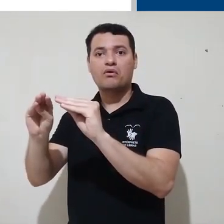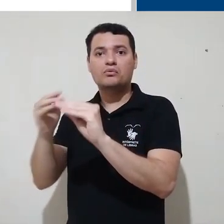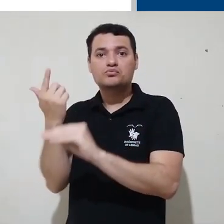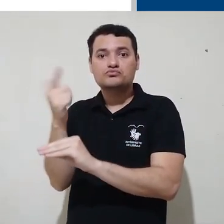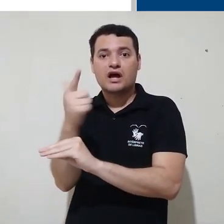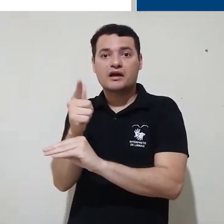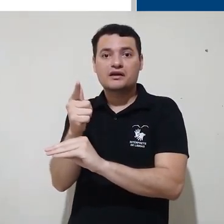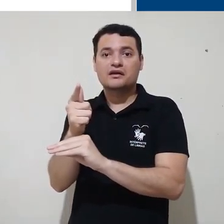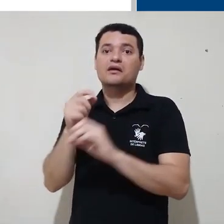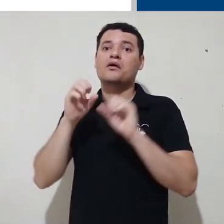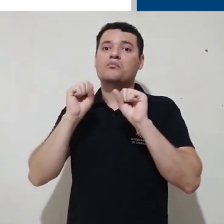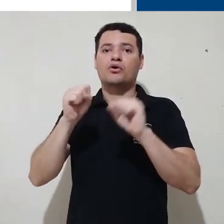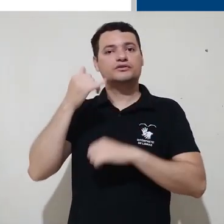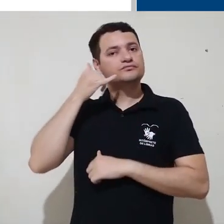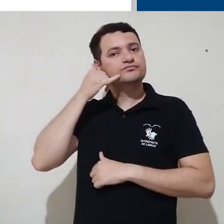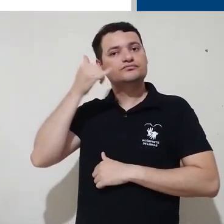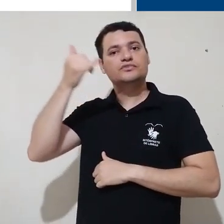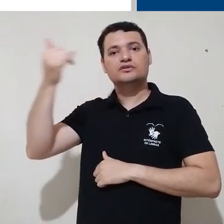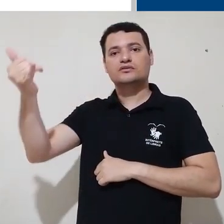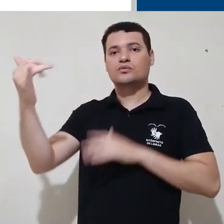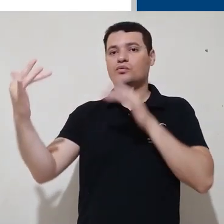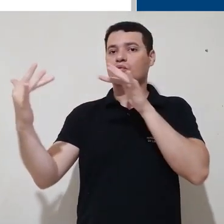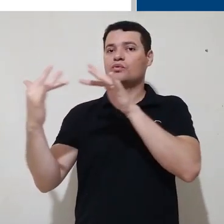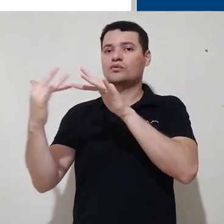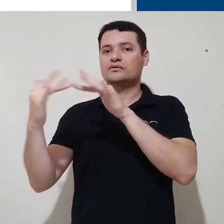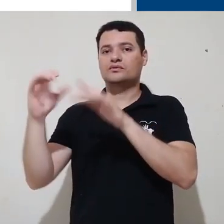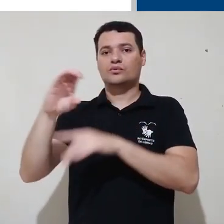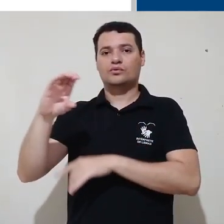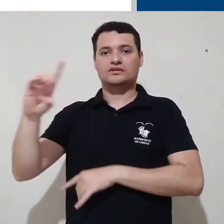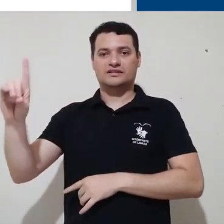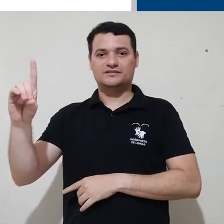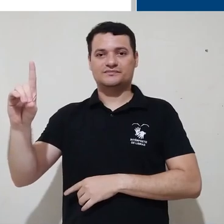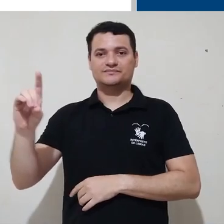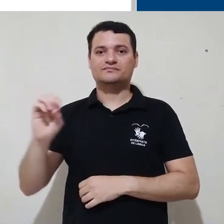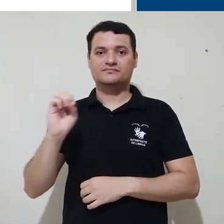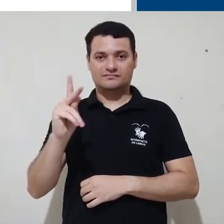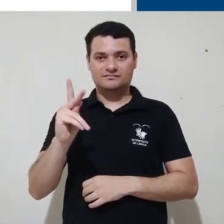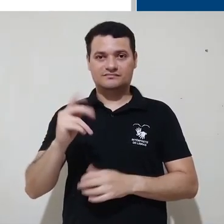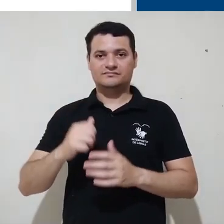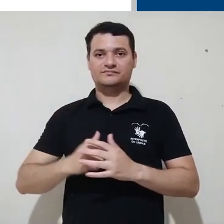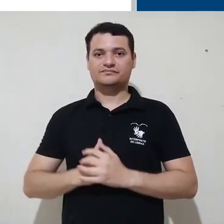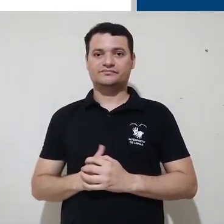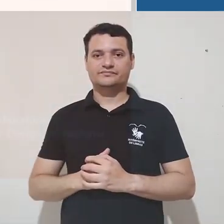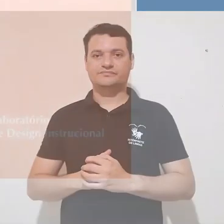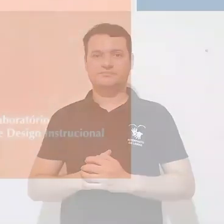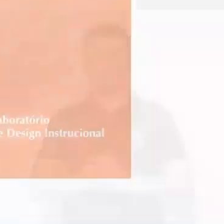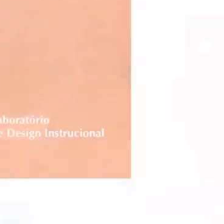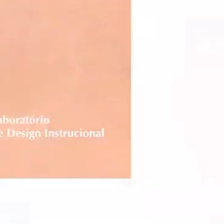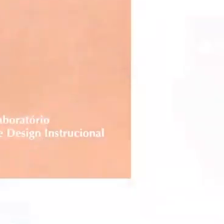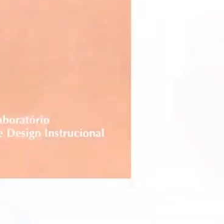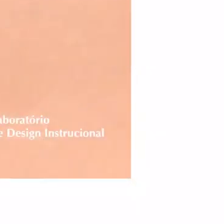plataforma e logo acessar o seu curso, sugerimos entrar em contato com a coordenação.